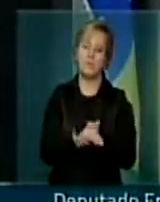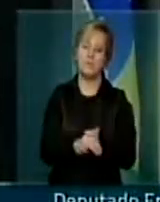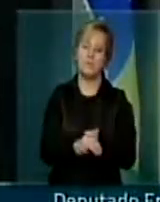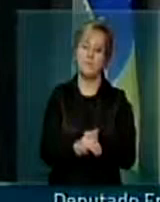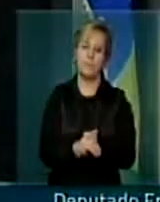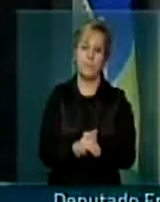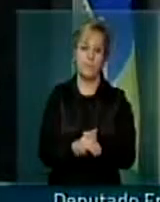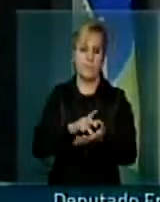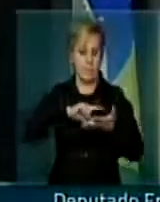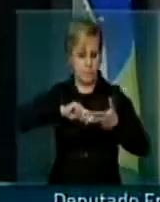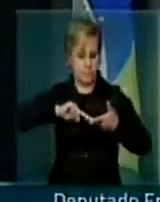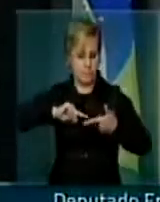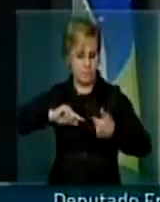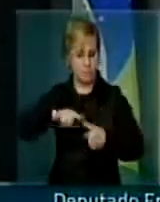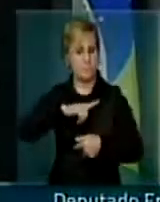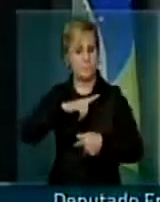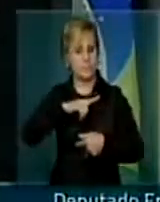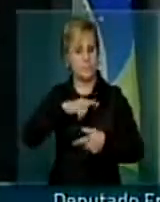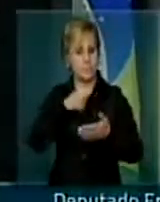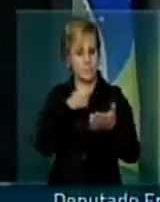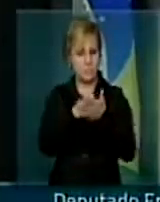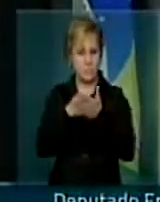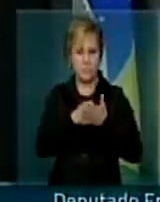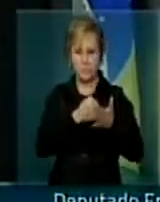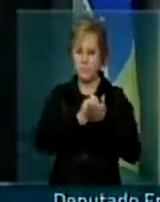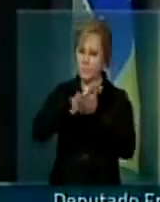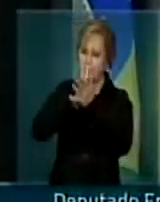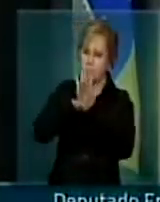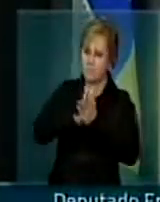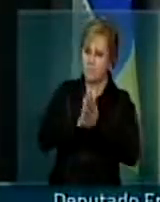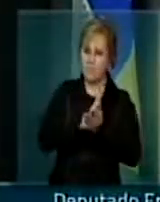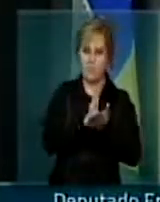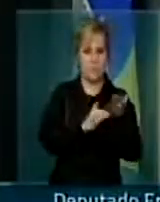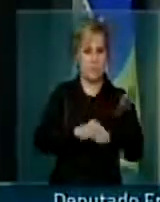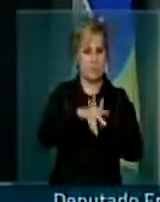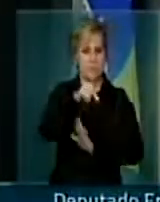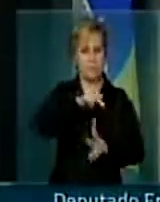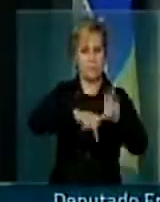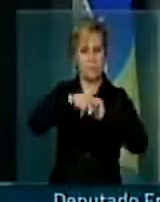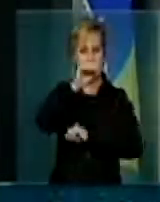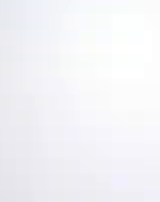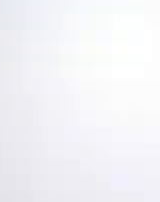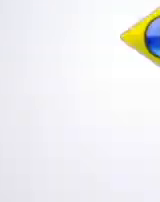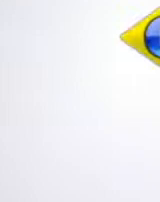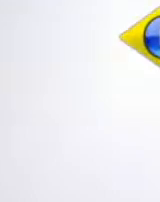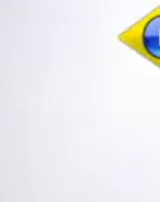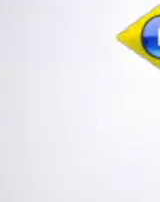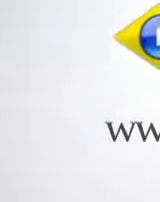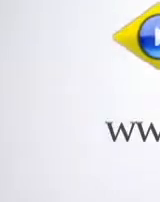corrupção, que tem agredido há séculos, eu diria, o povo brasileiro. Muito obrigado.